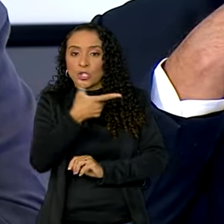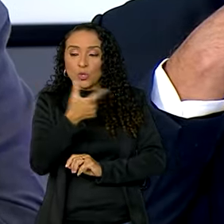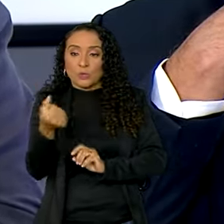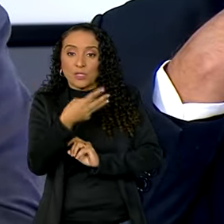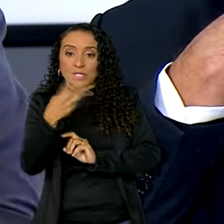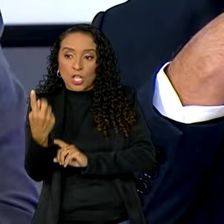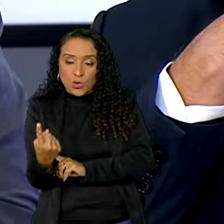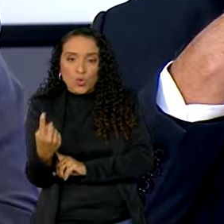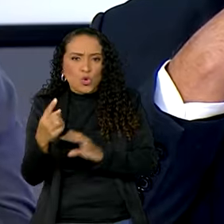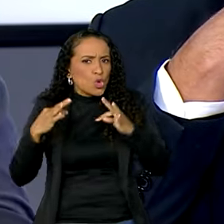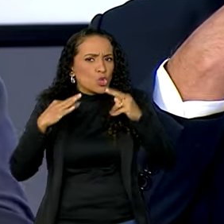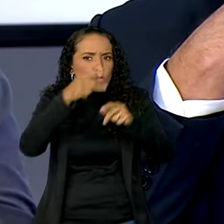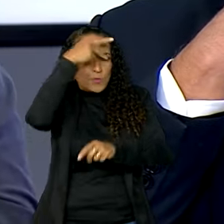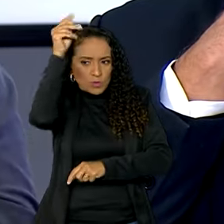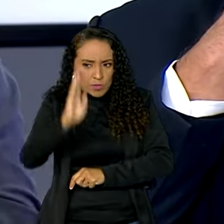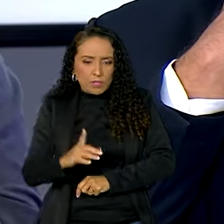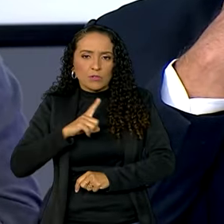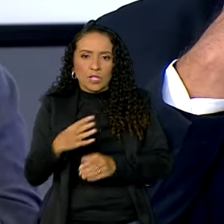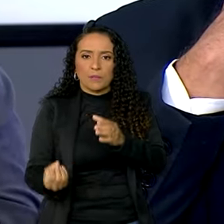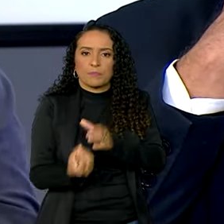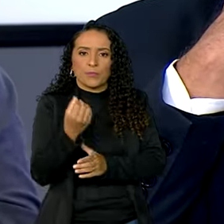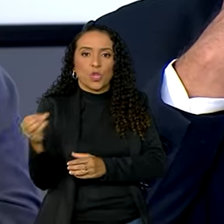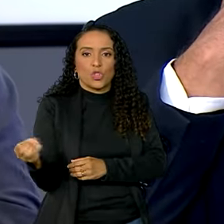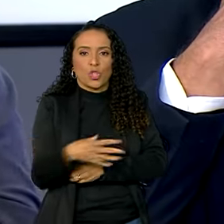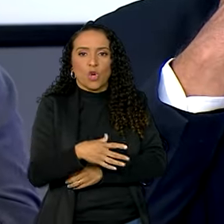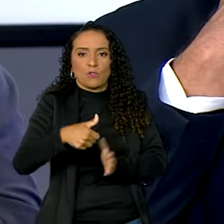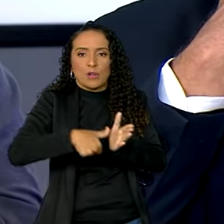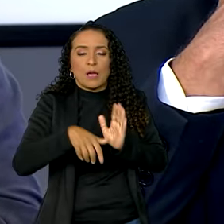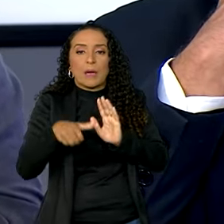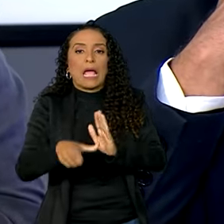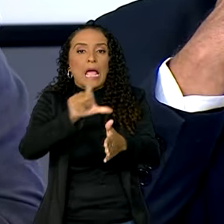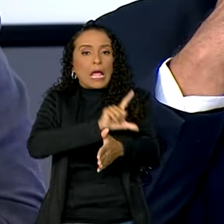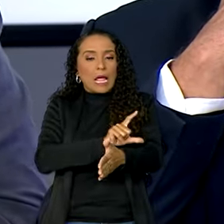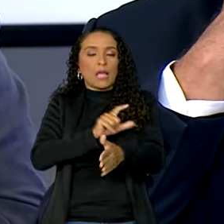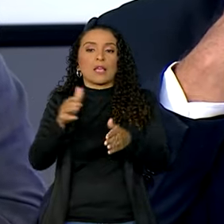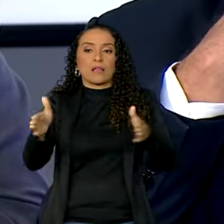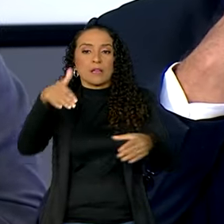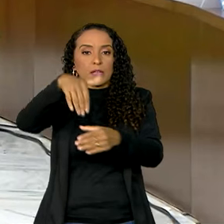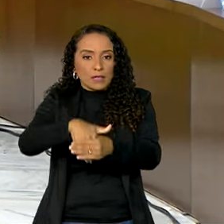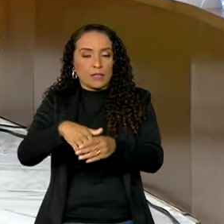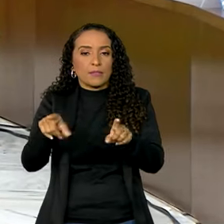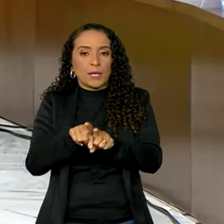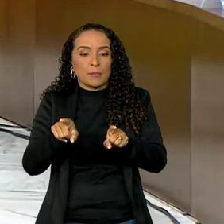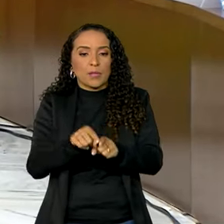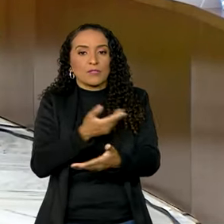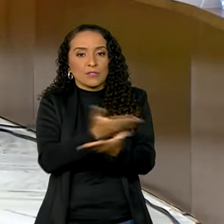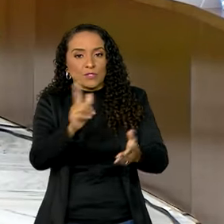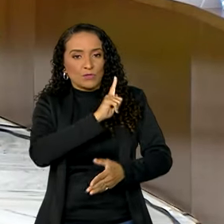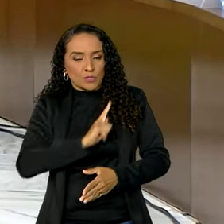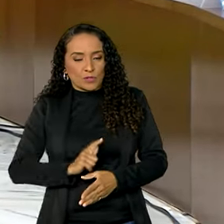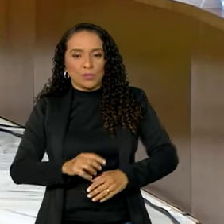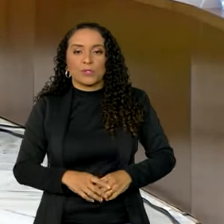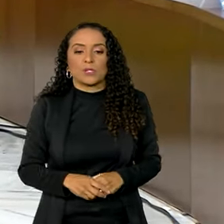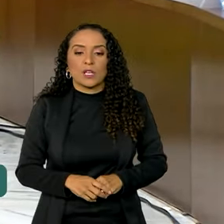para que todos os brasileiros tenham a nova carteira, mas a gente queria antecipar esse prazo para o mandato do presidente e o mandato dos senhores governadores e senhoras